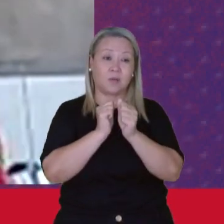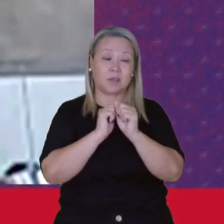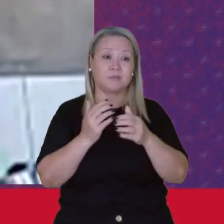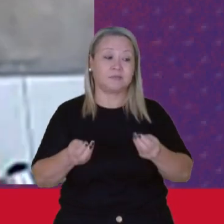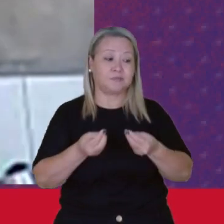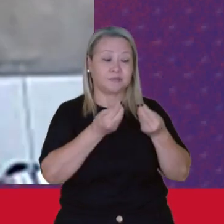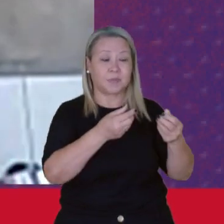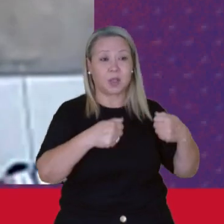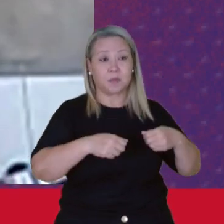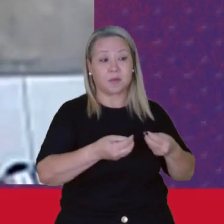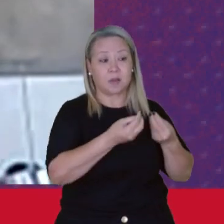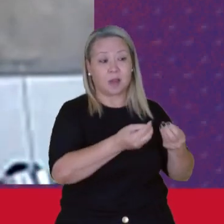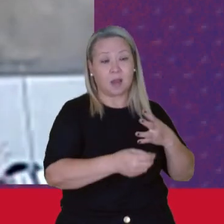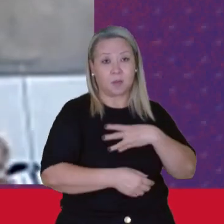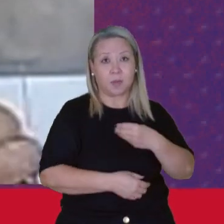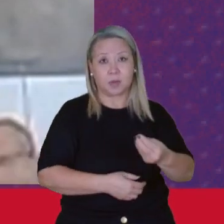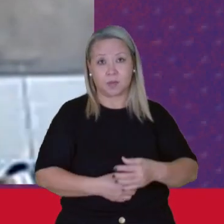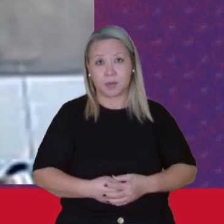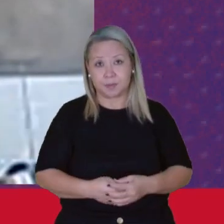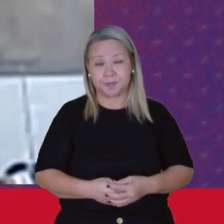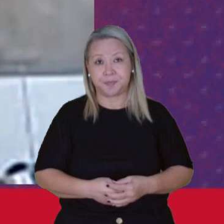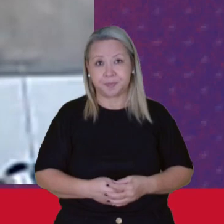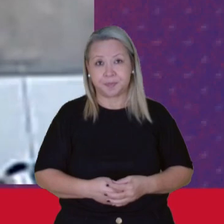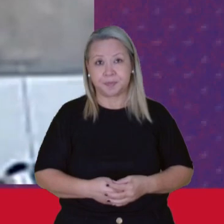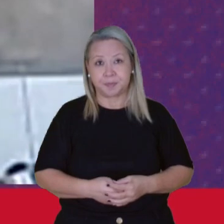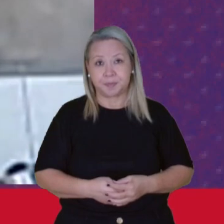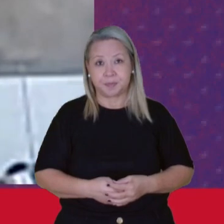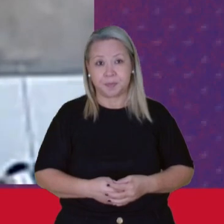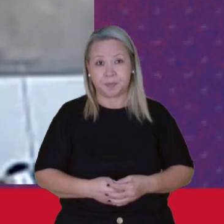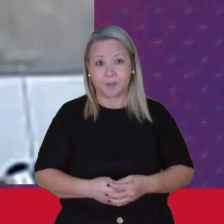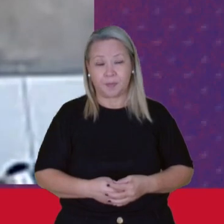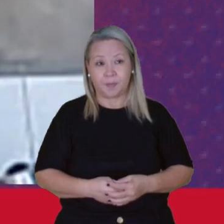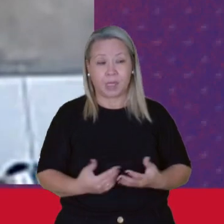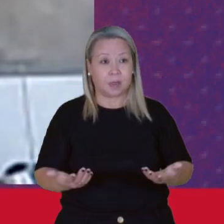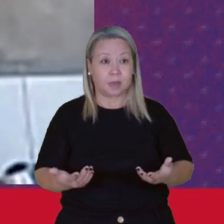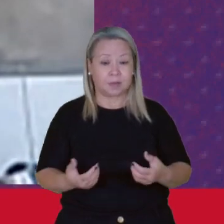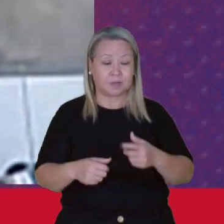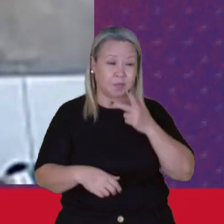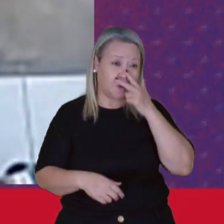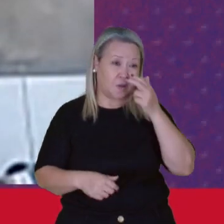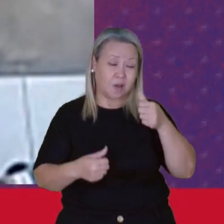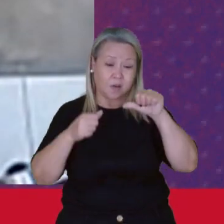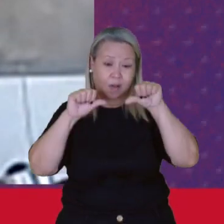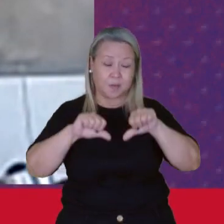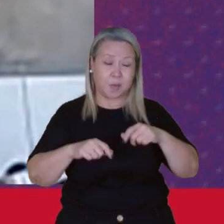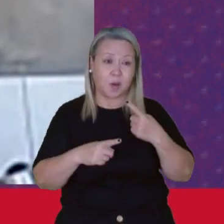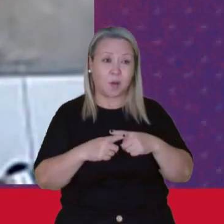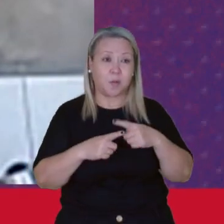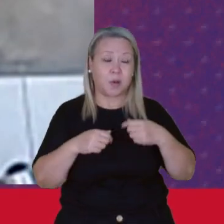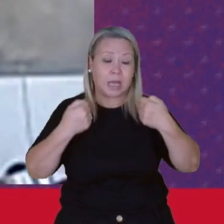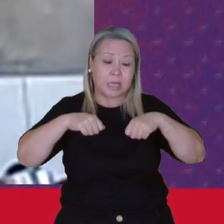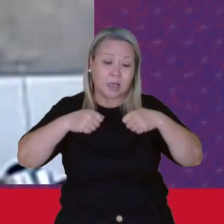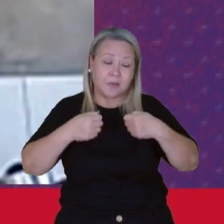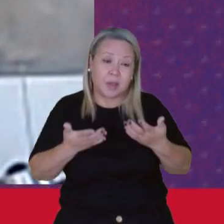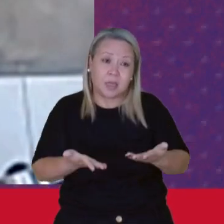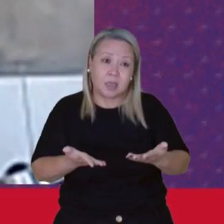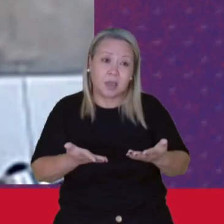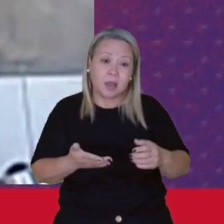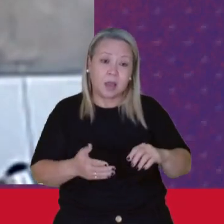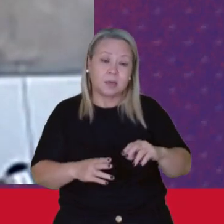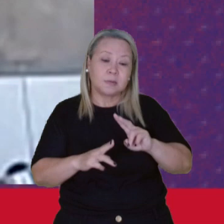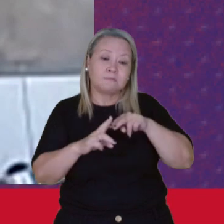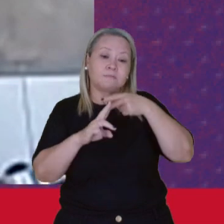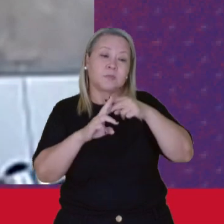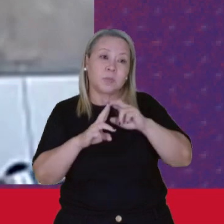Ah, eu acho Que vai ficar Acho que pior Porque eles deveriam Pelo menos Aumentar